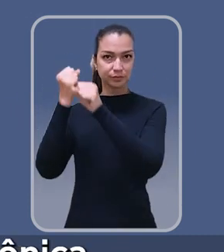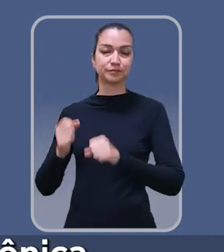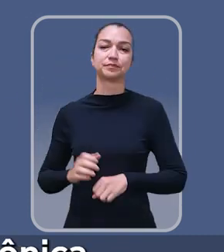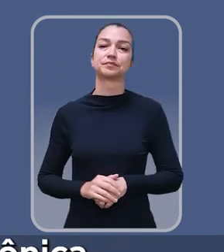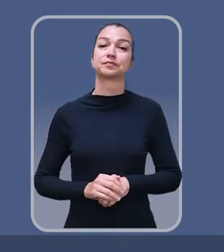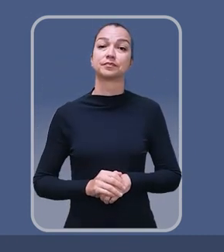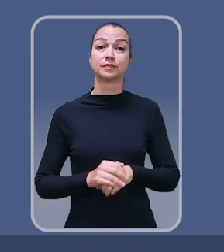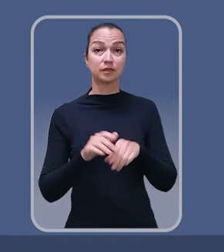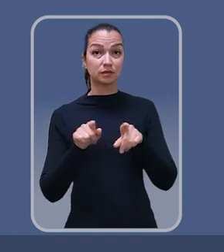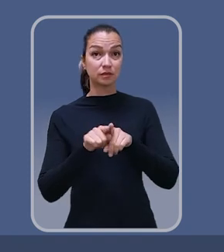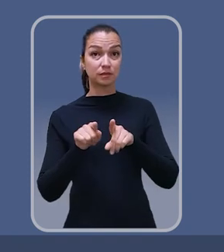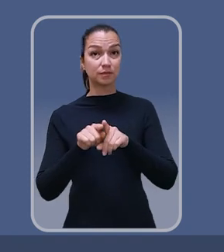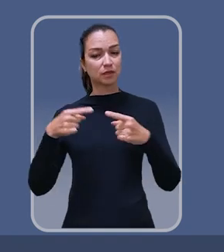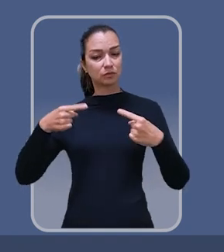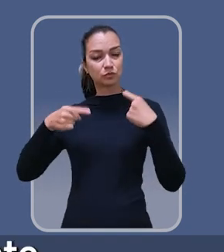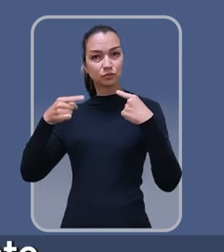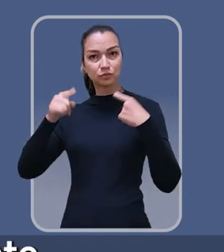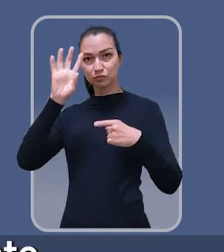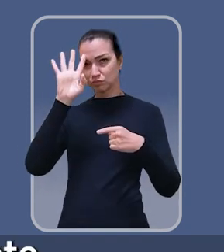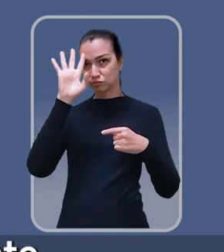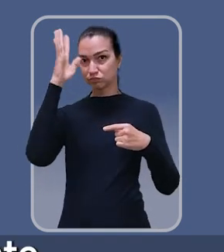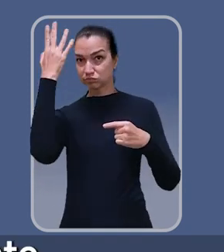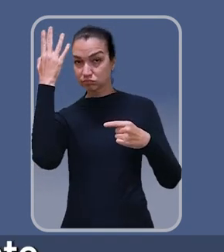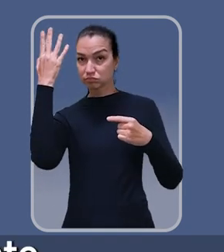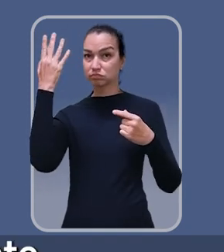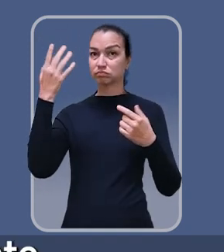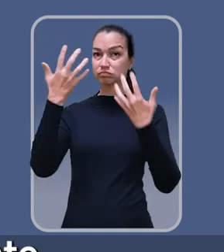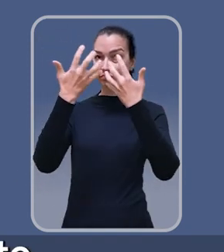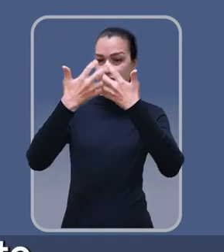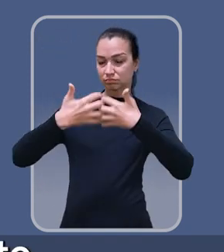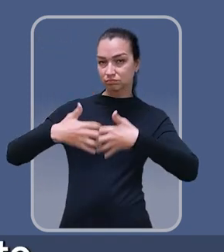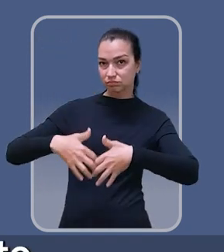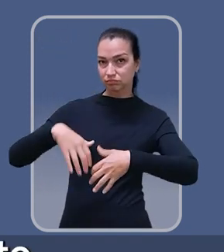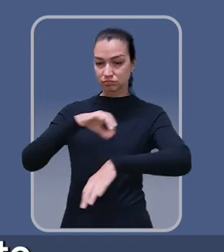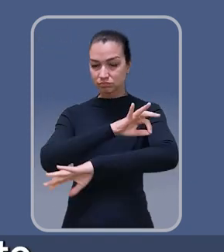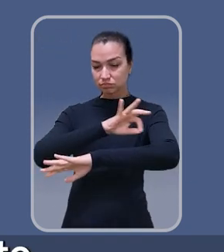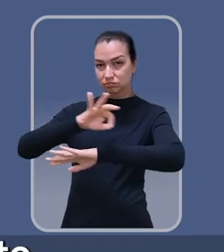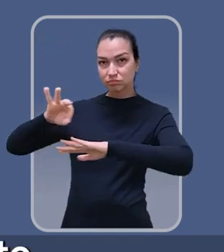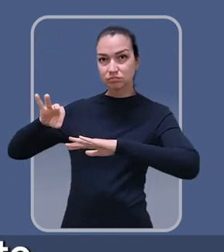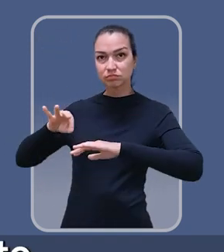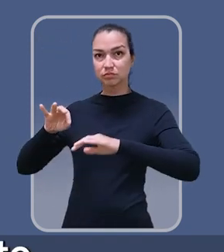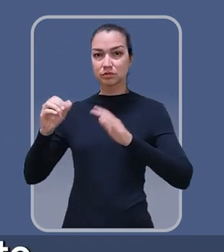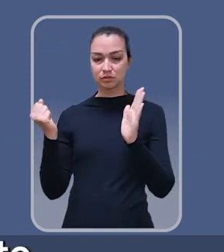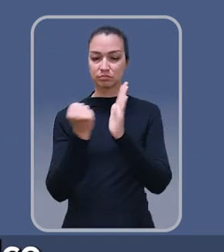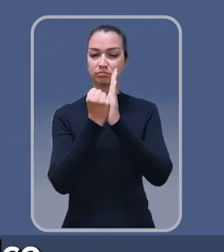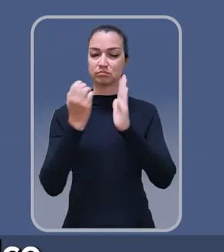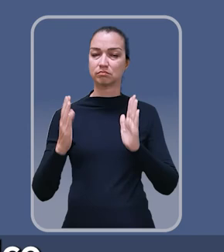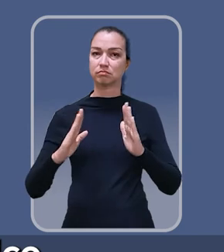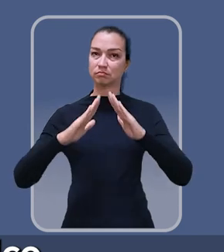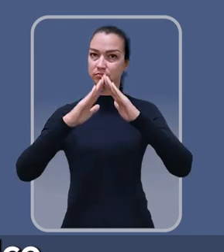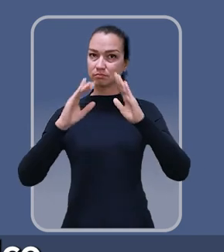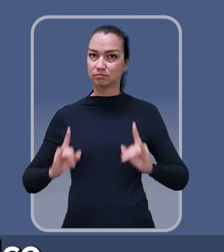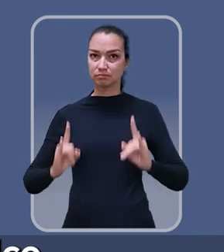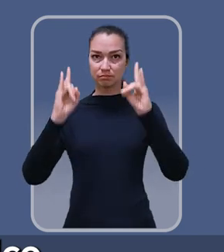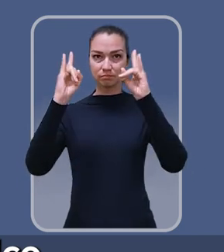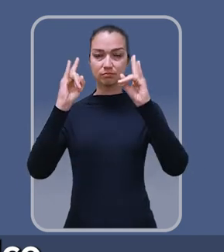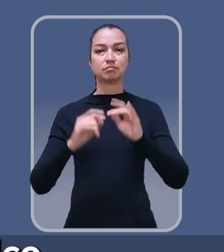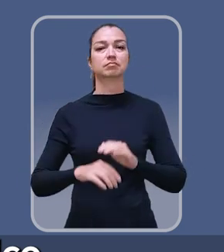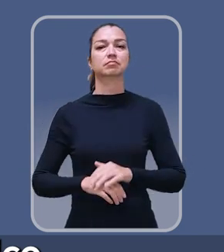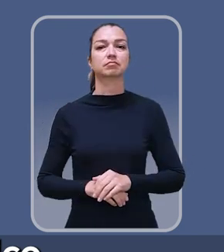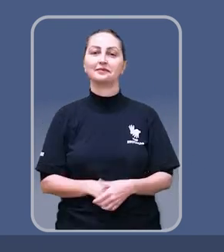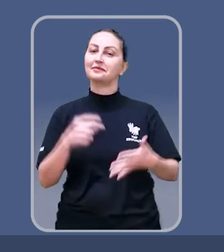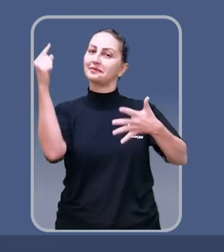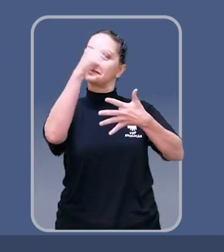arquitetônica. Além disso, é possível integrar uma política mais eficiente para os usos e soluções de projeto no contexto do patrimônio